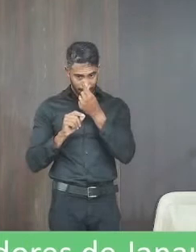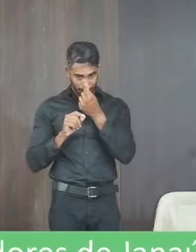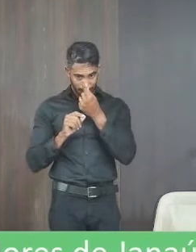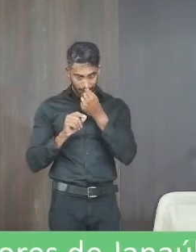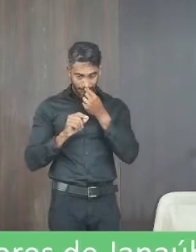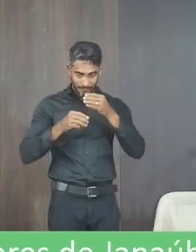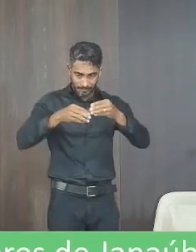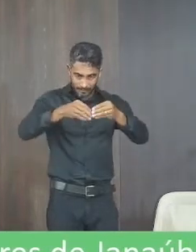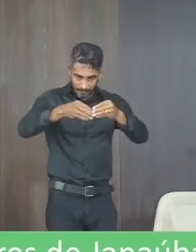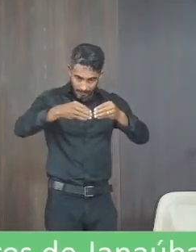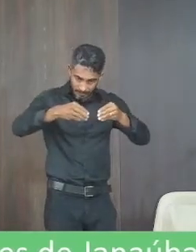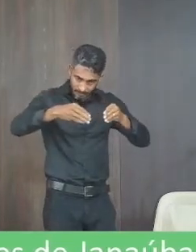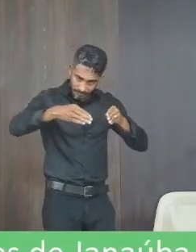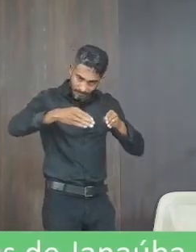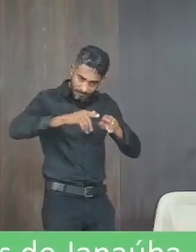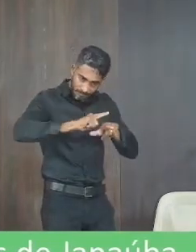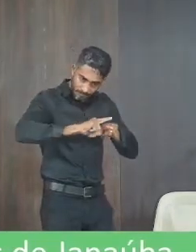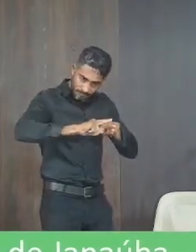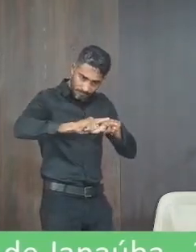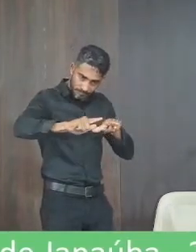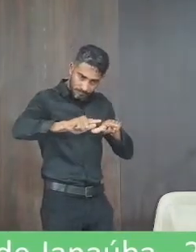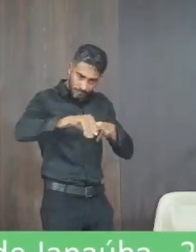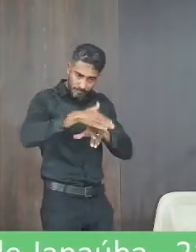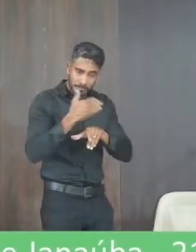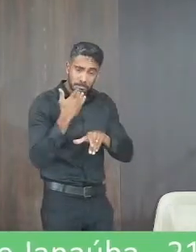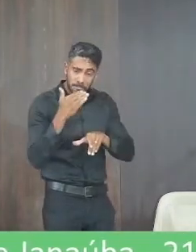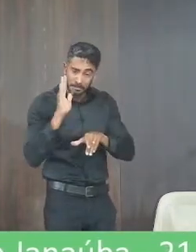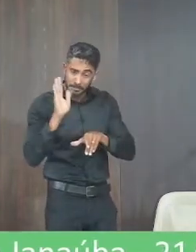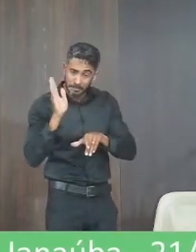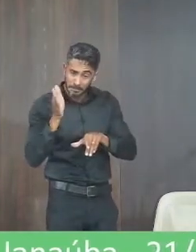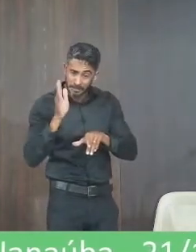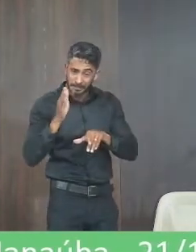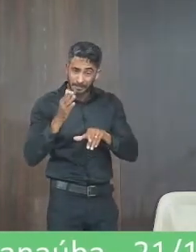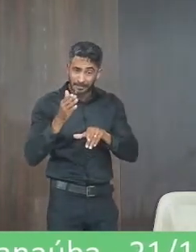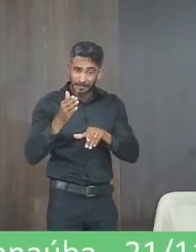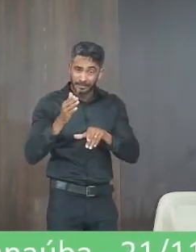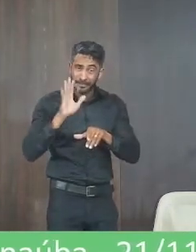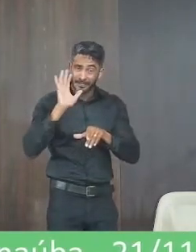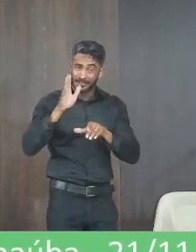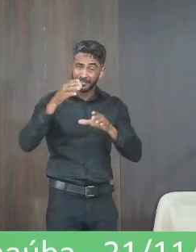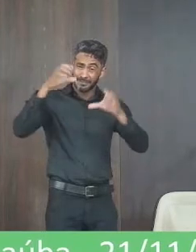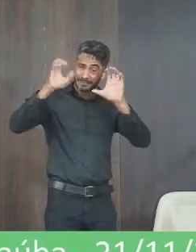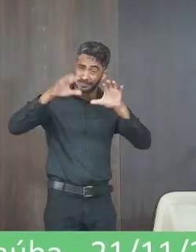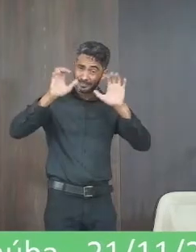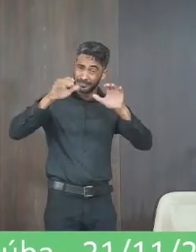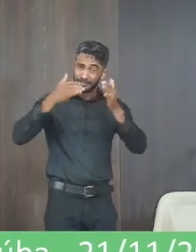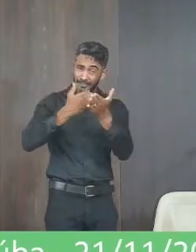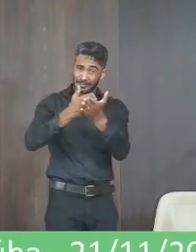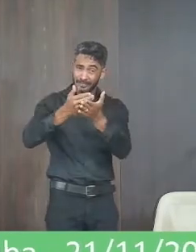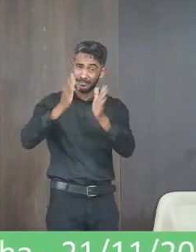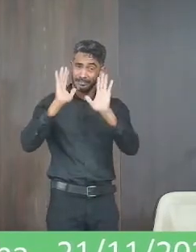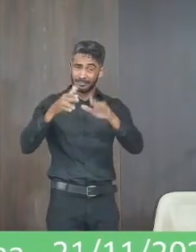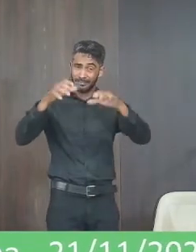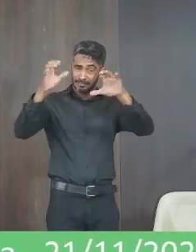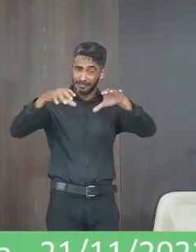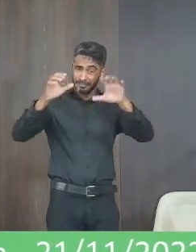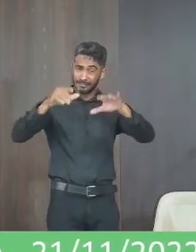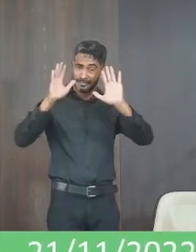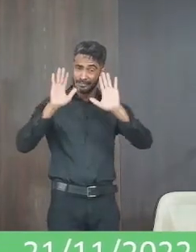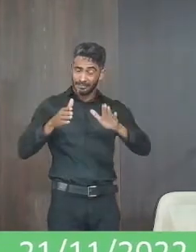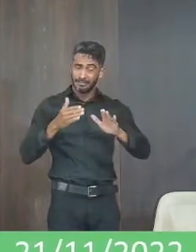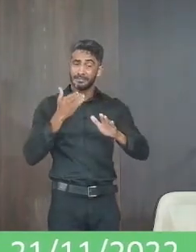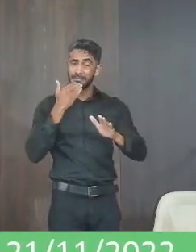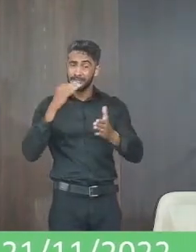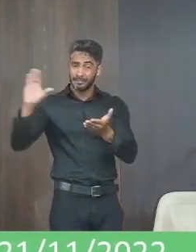cascalho que eu também pedi já está chegando a chuva já choveu está dando estiagem já